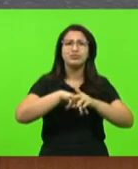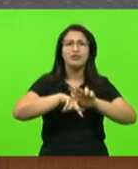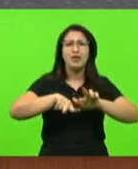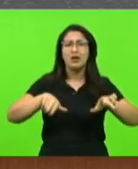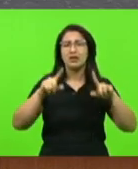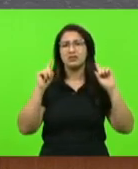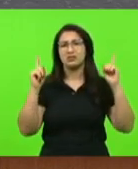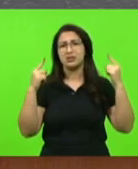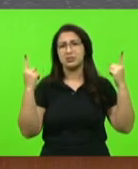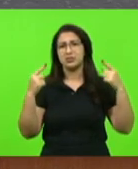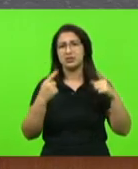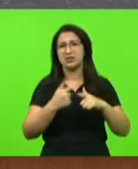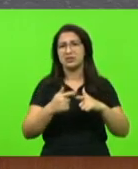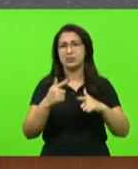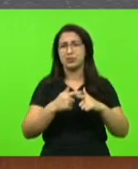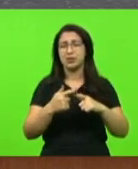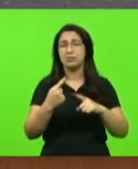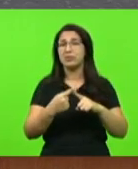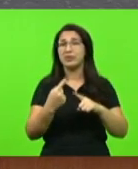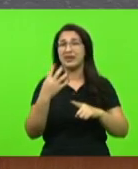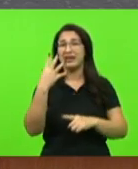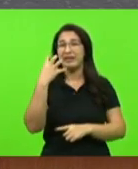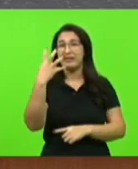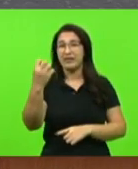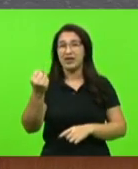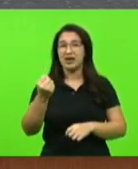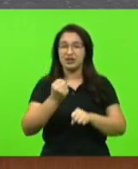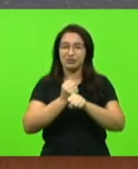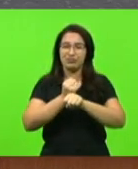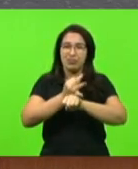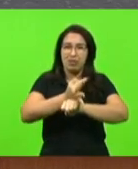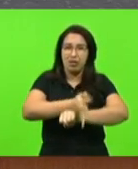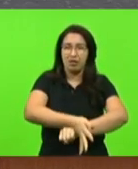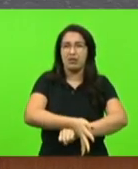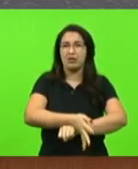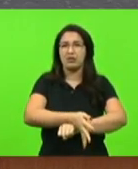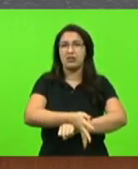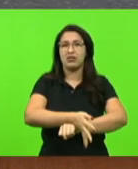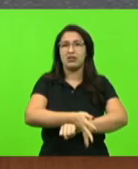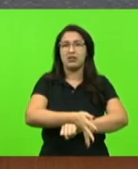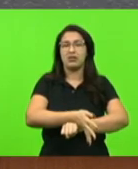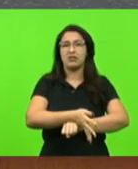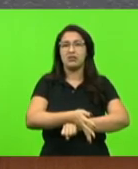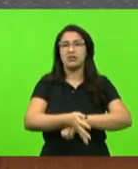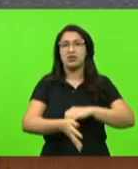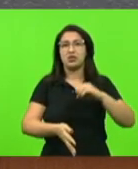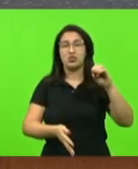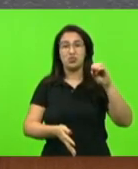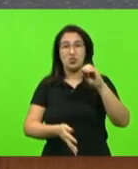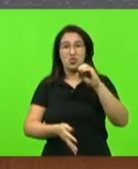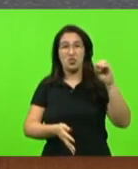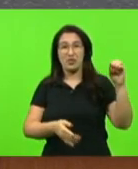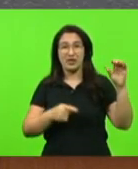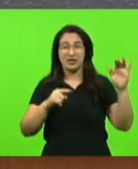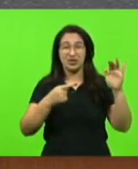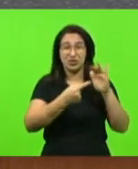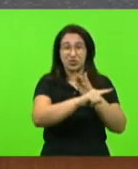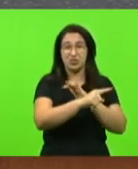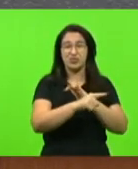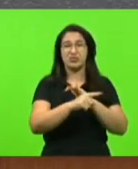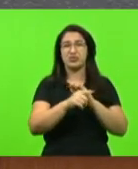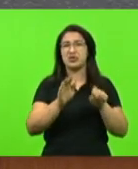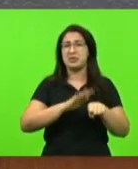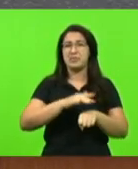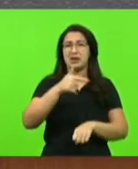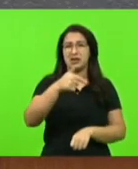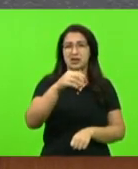porque viajam de madrugada, saem lá do extremo oeste de Santa Catarina, 700 quilômetros de Florianópolis. Não